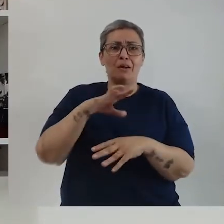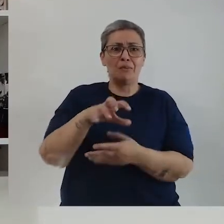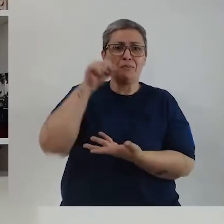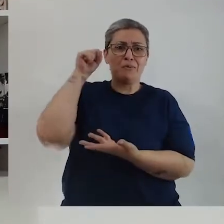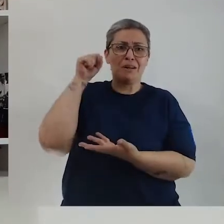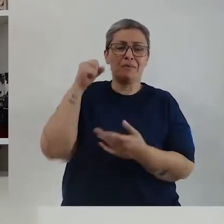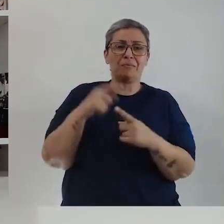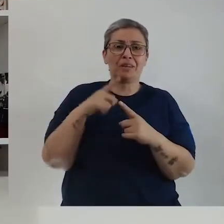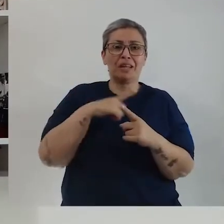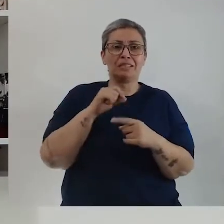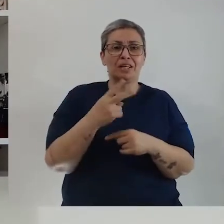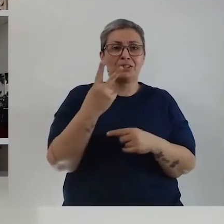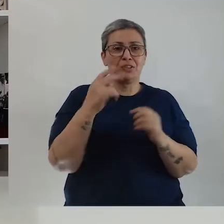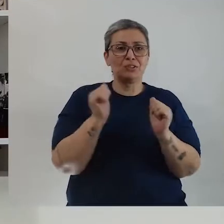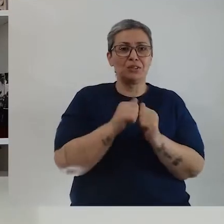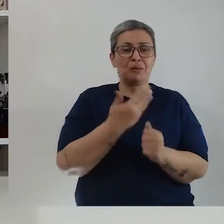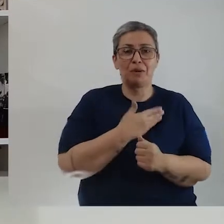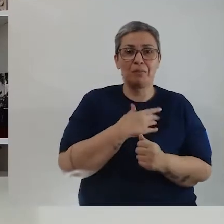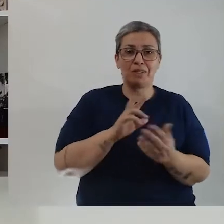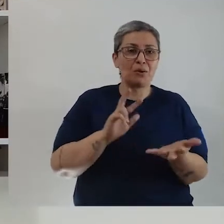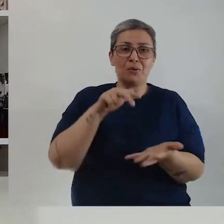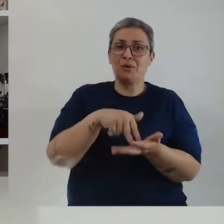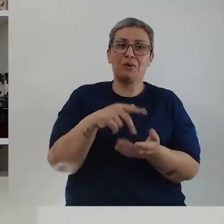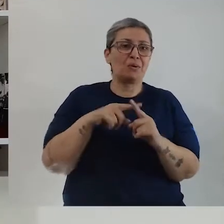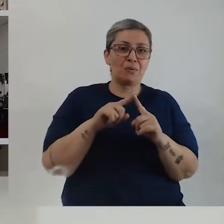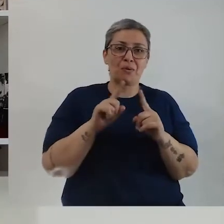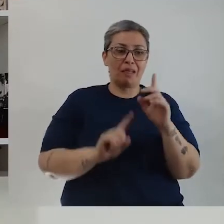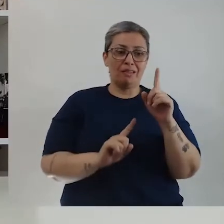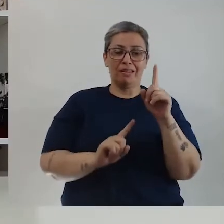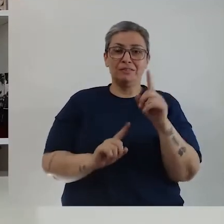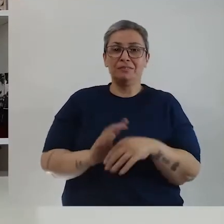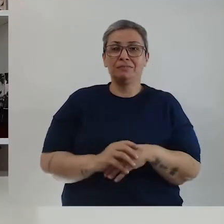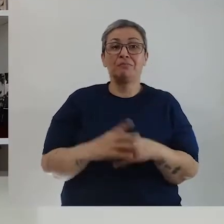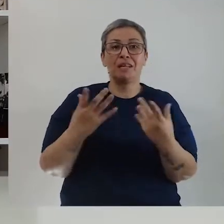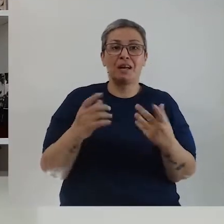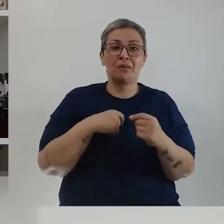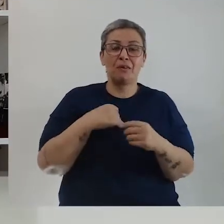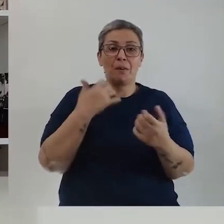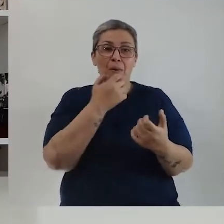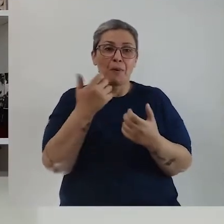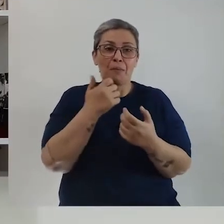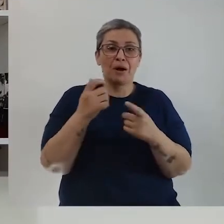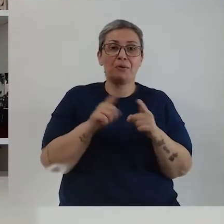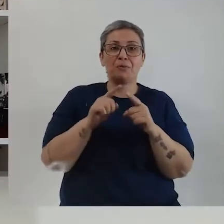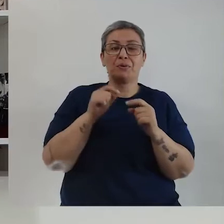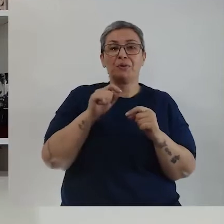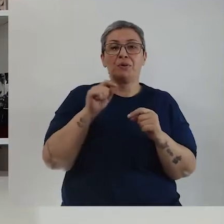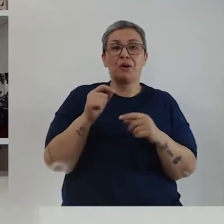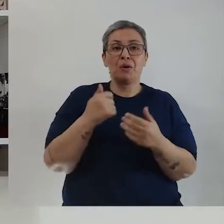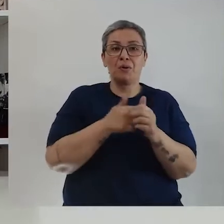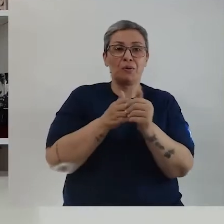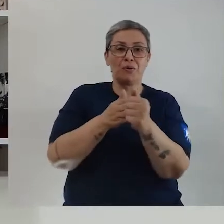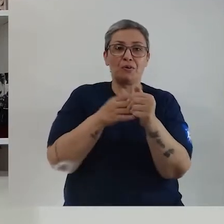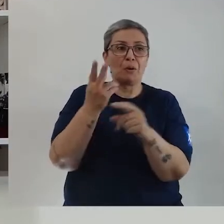ser resgatado. Tinha ido com mais dois amigos, mas eles não tinham chegado onde eu cheguei. E aí, comunicaram ao guia